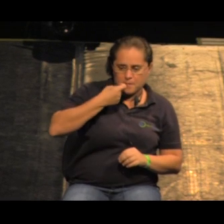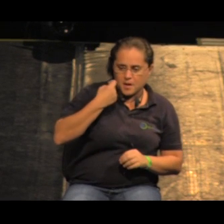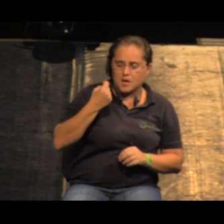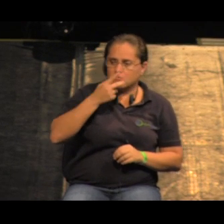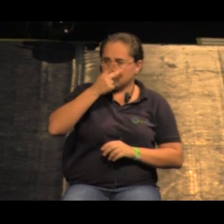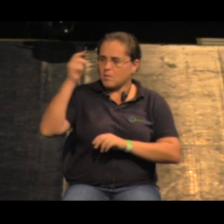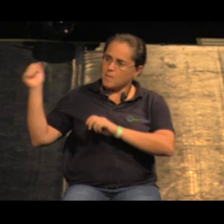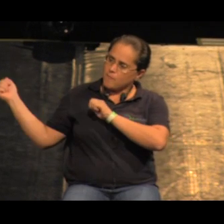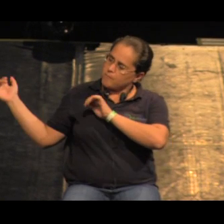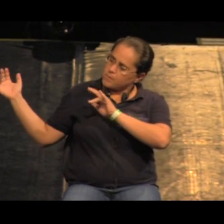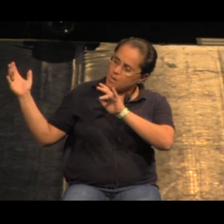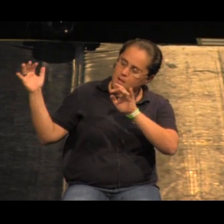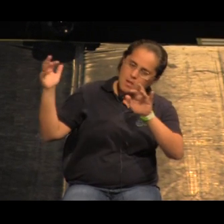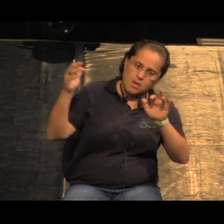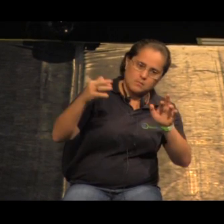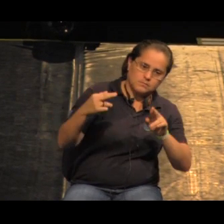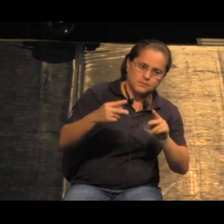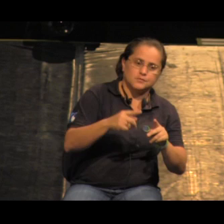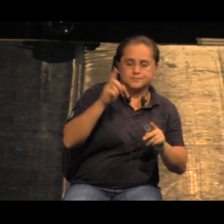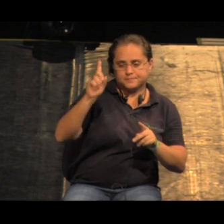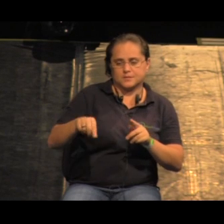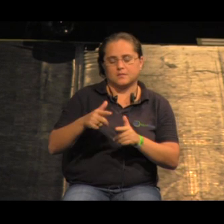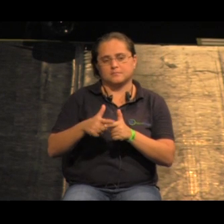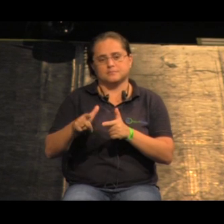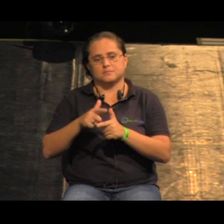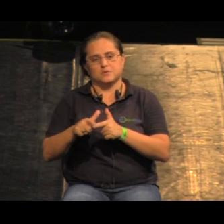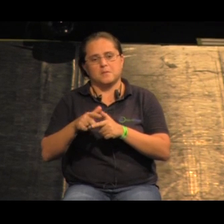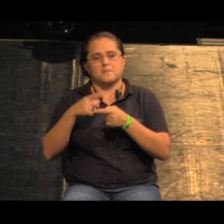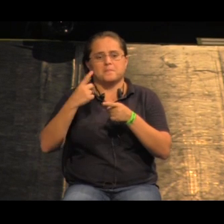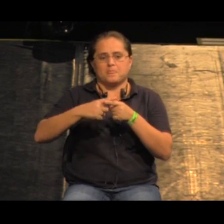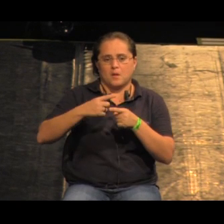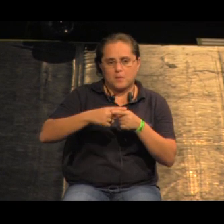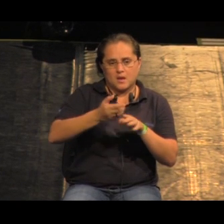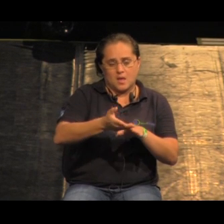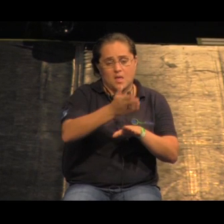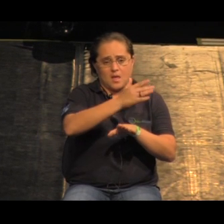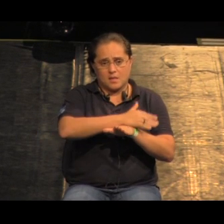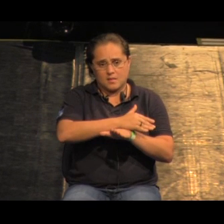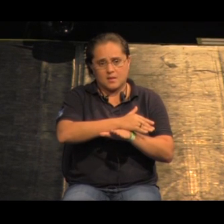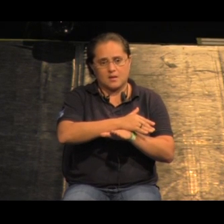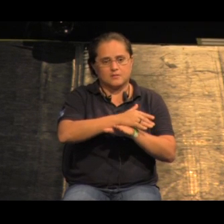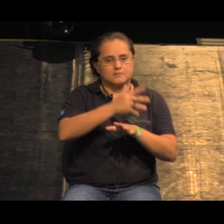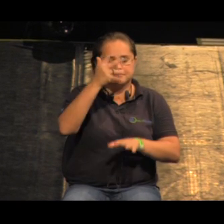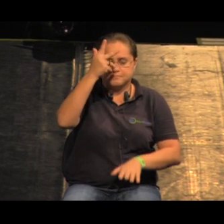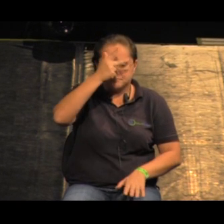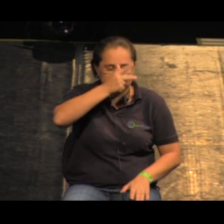turismo, até migração, gera. E esse é o problema, porque atrás dessa maravilha natural,